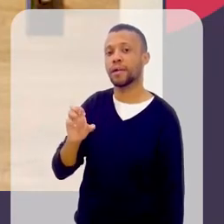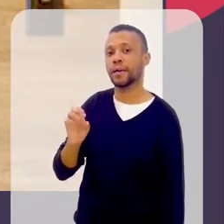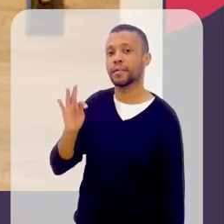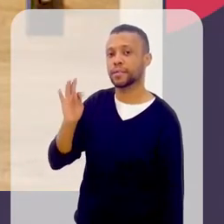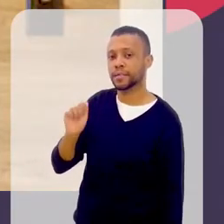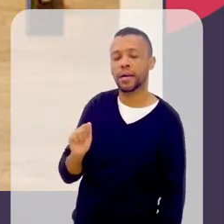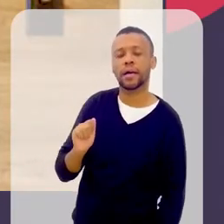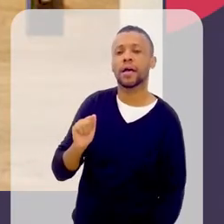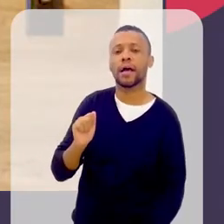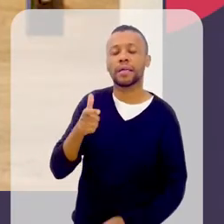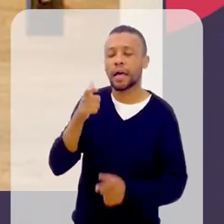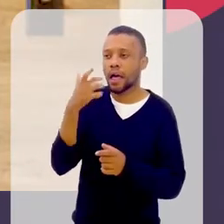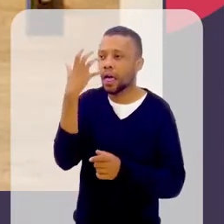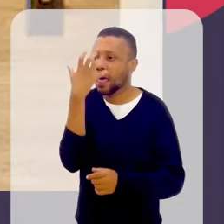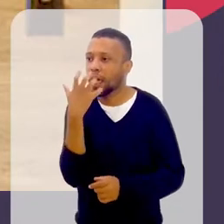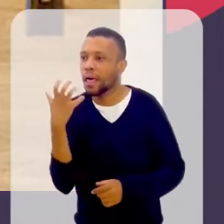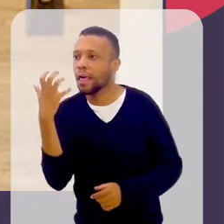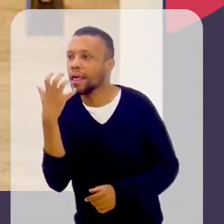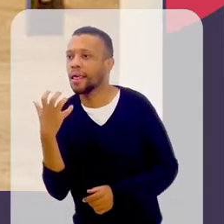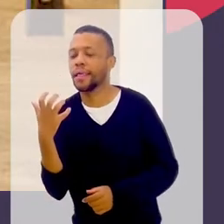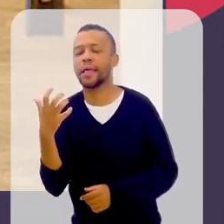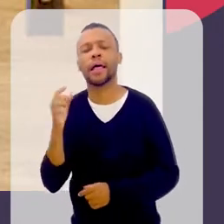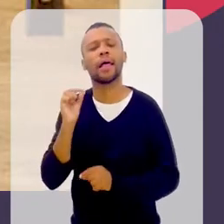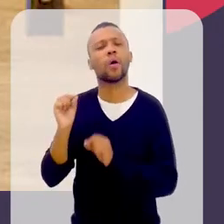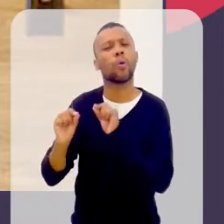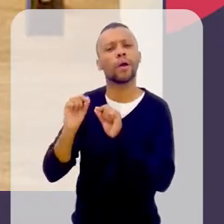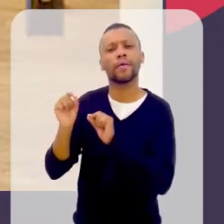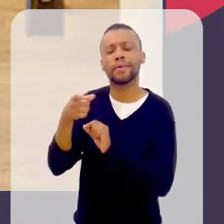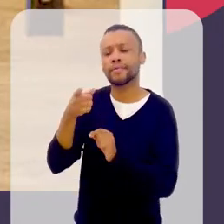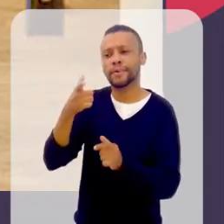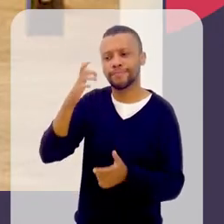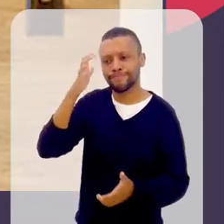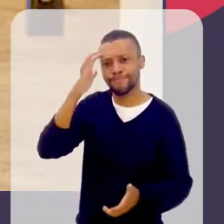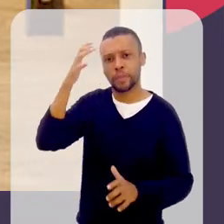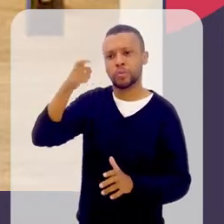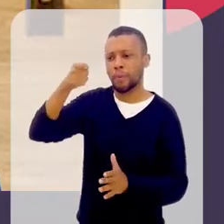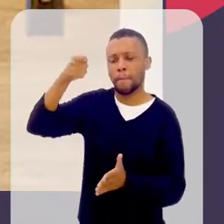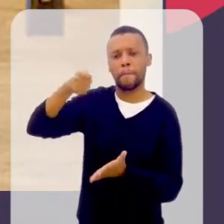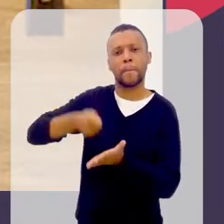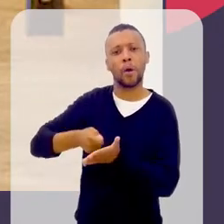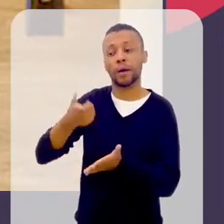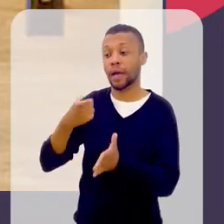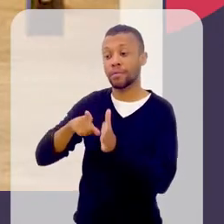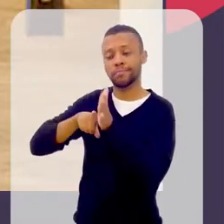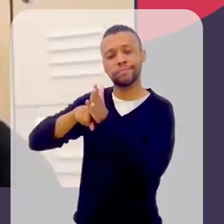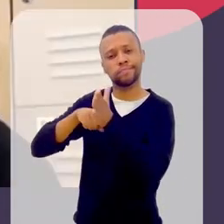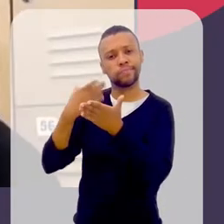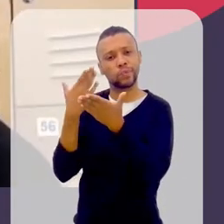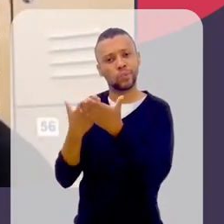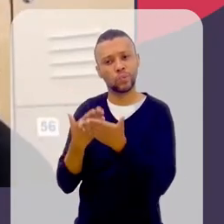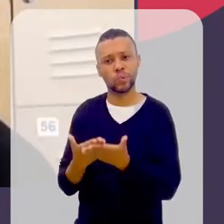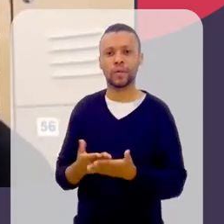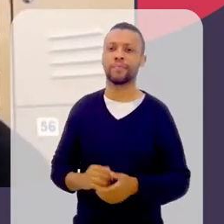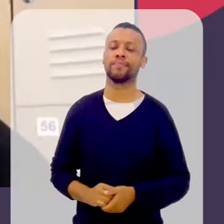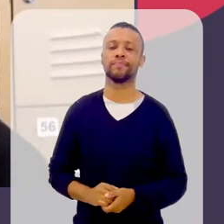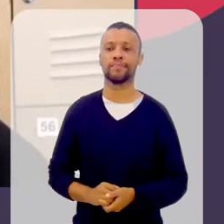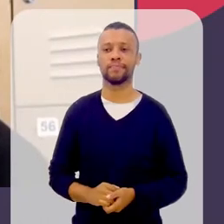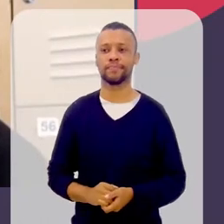tem de encantador que fez você ir lá e bater o martelo? É essa que eu quero estudar.